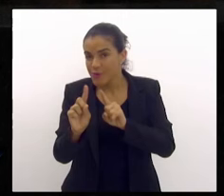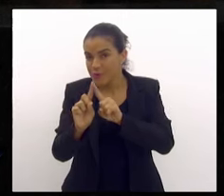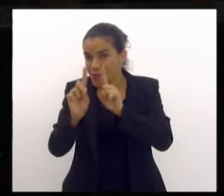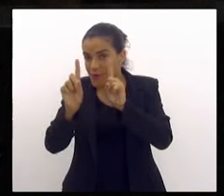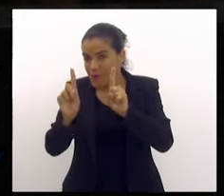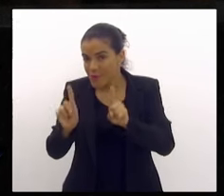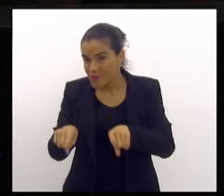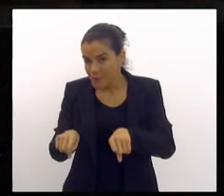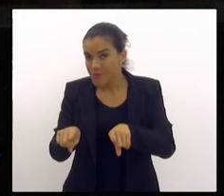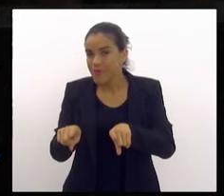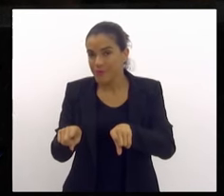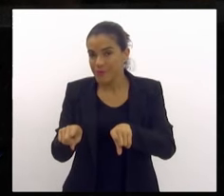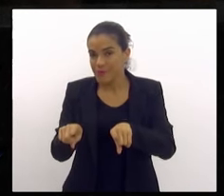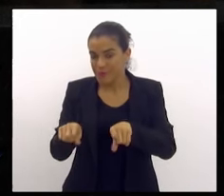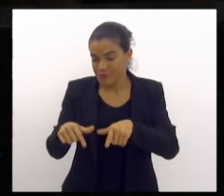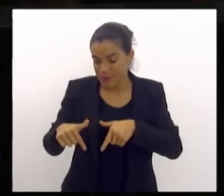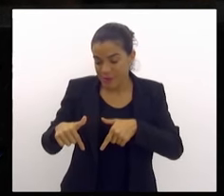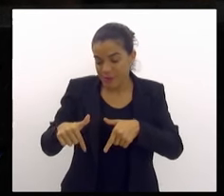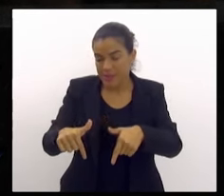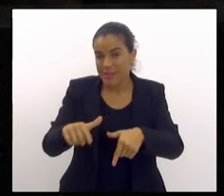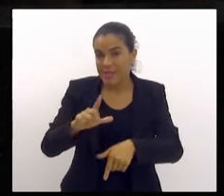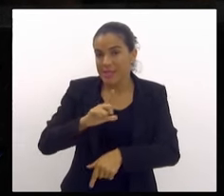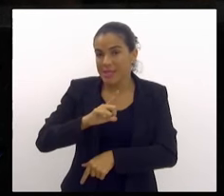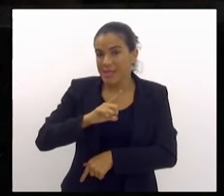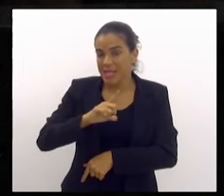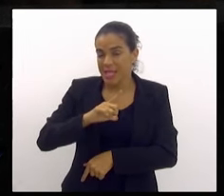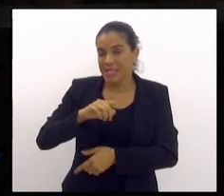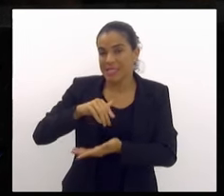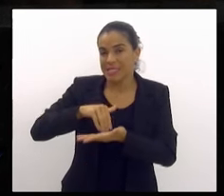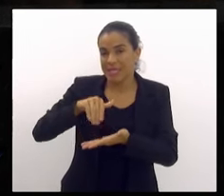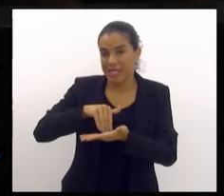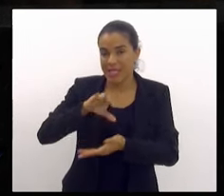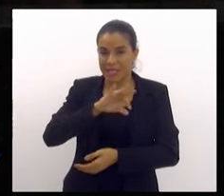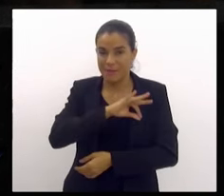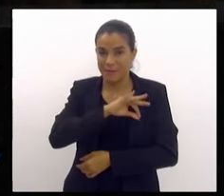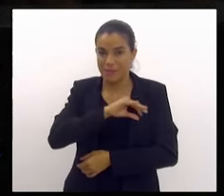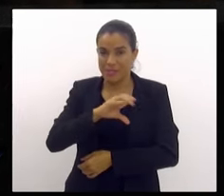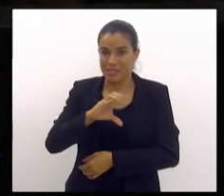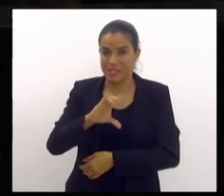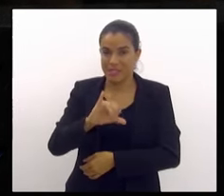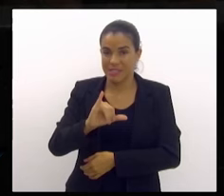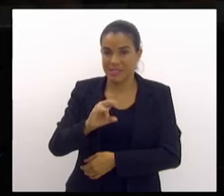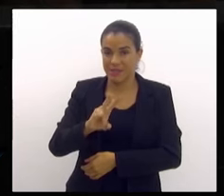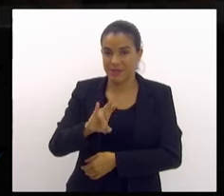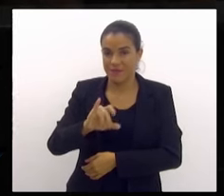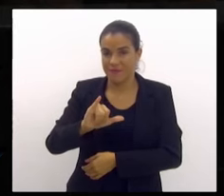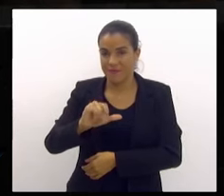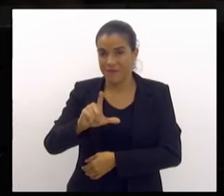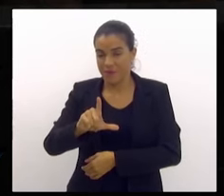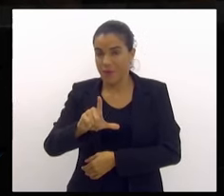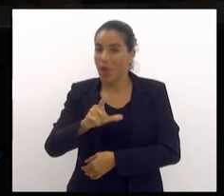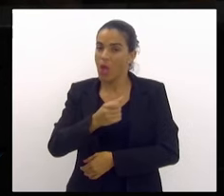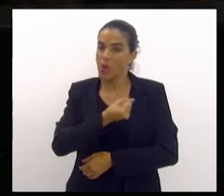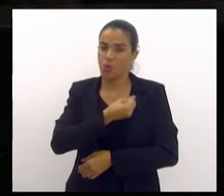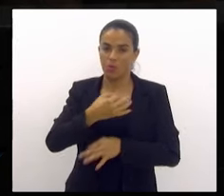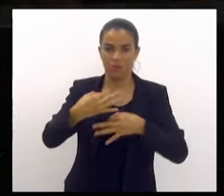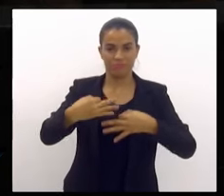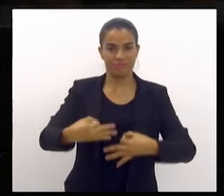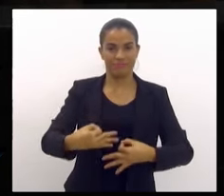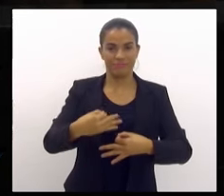ativos tem na CEPOL, na Secretaria da Polícia Civil. Aí, o número é preciso,